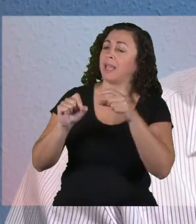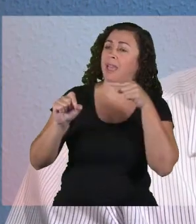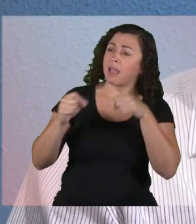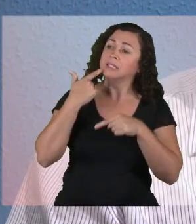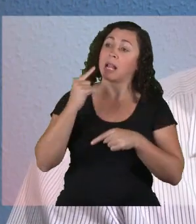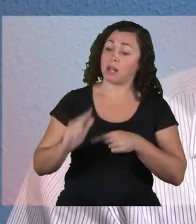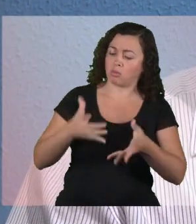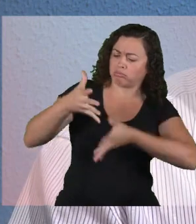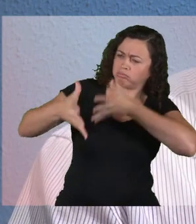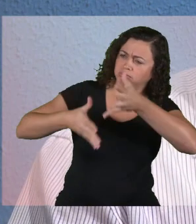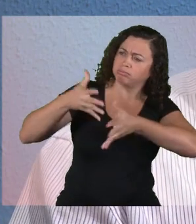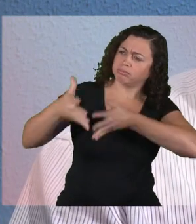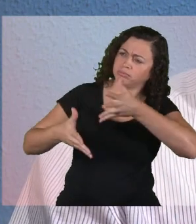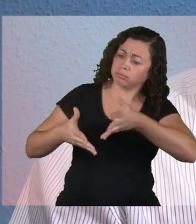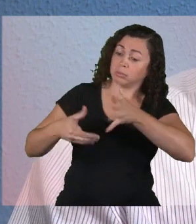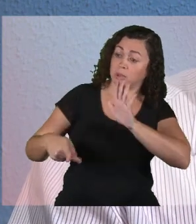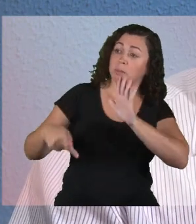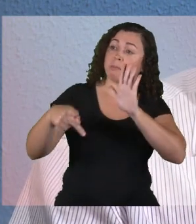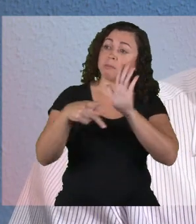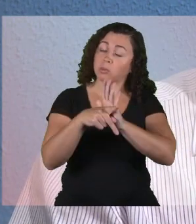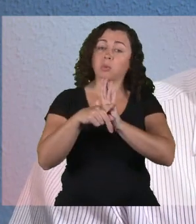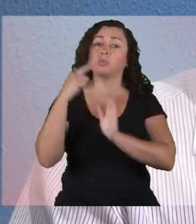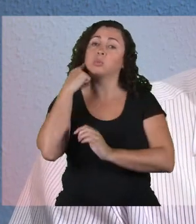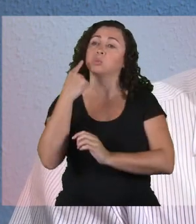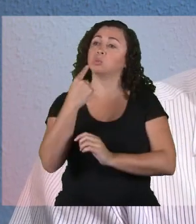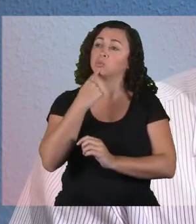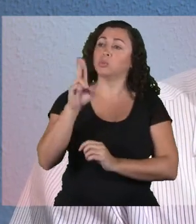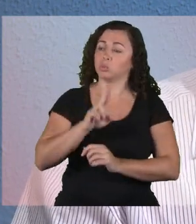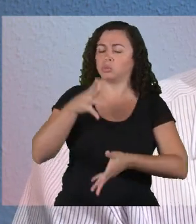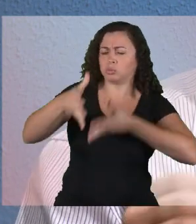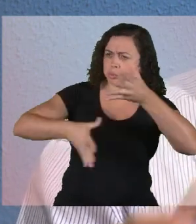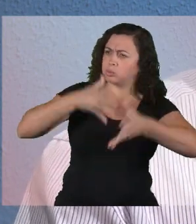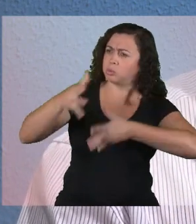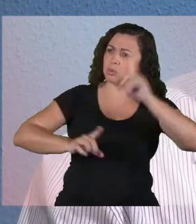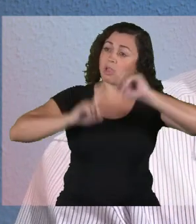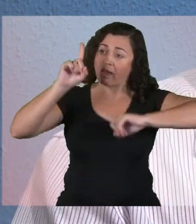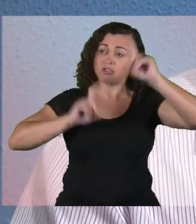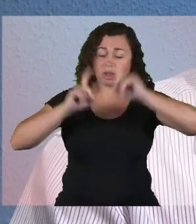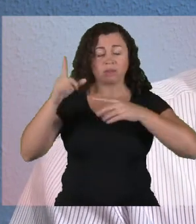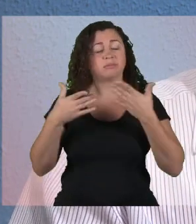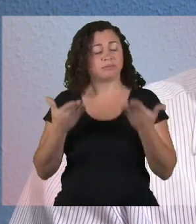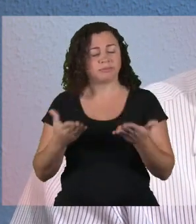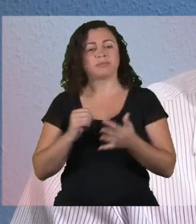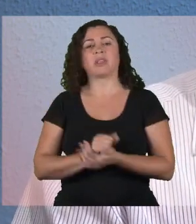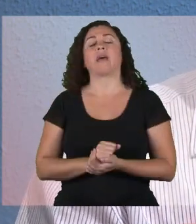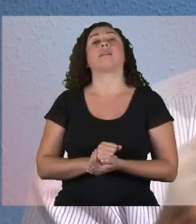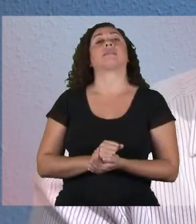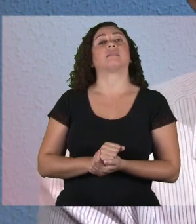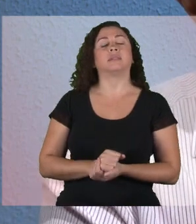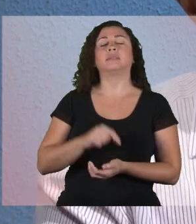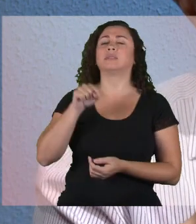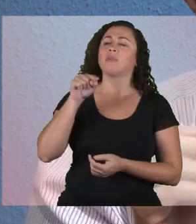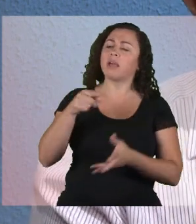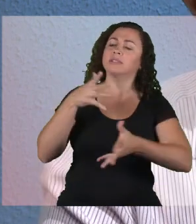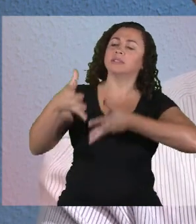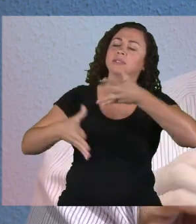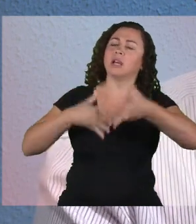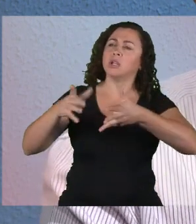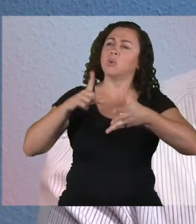essa língua específica, que é usada por meio de gestos, ela tem